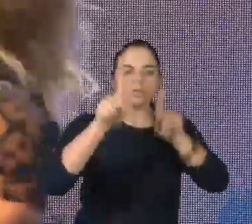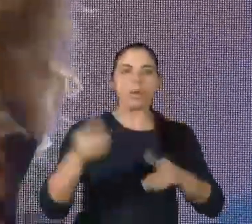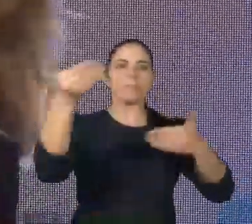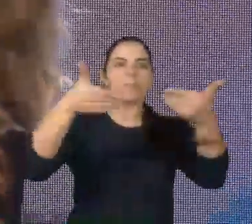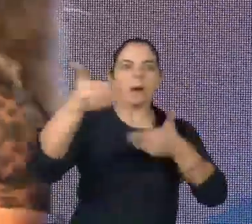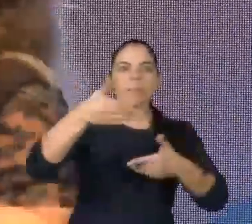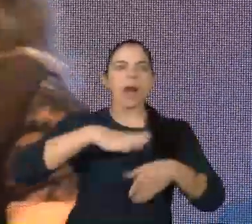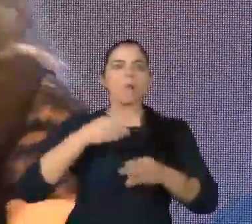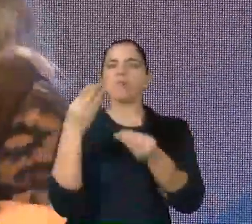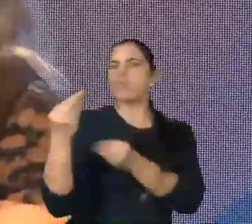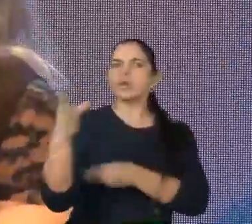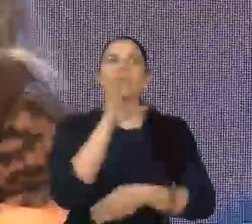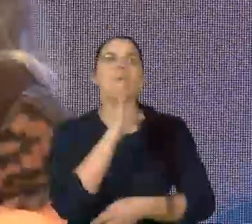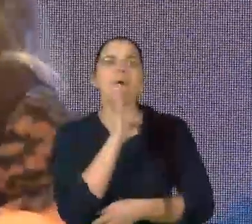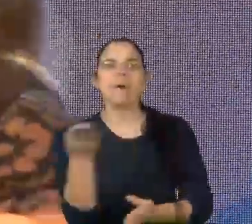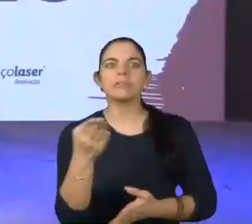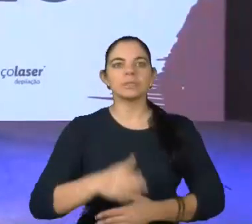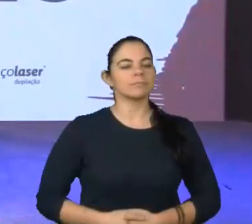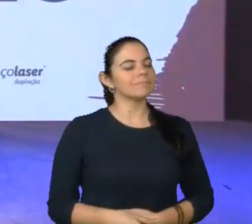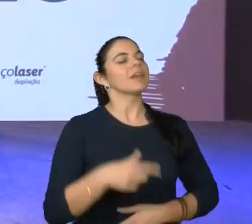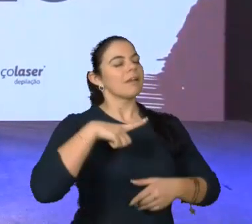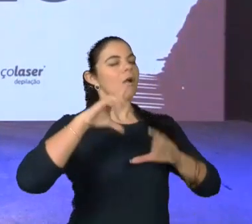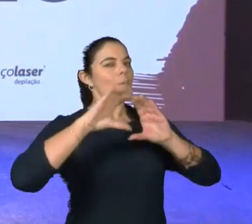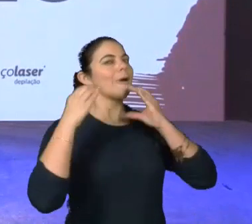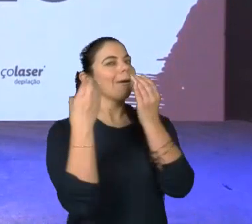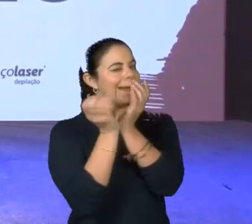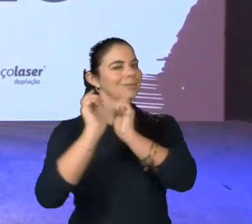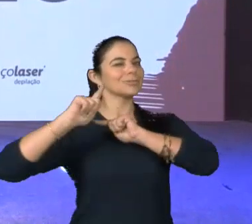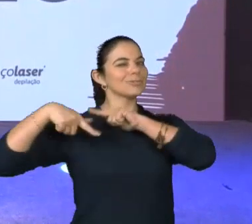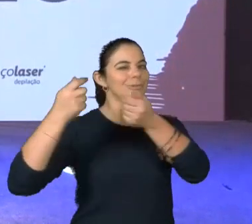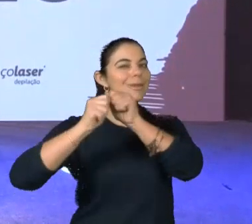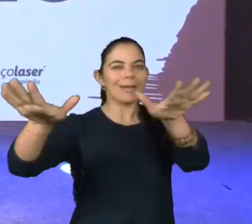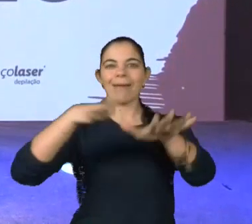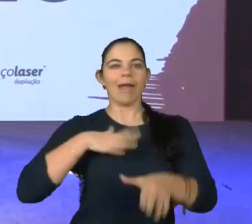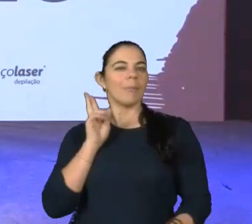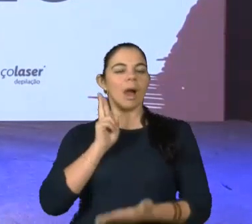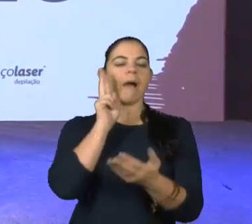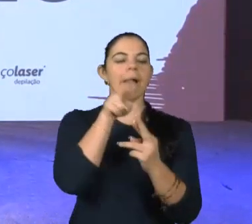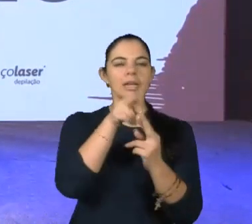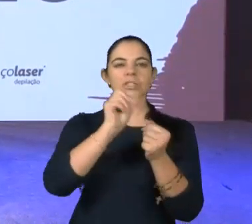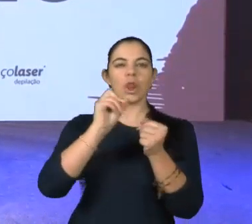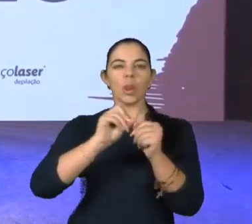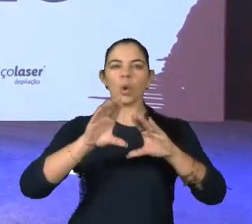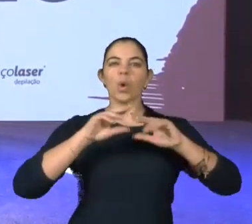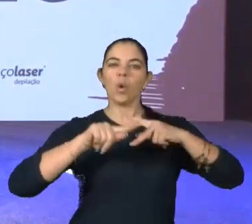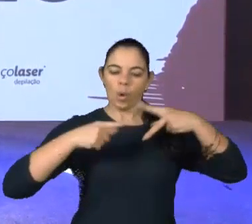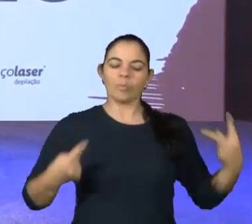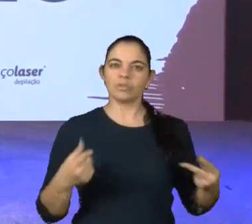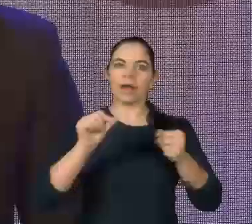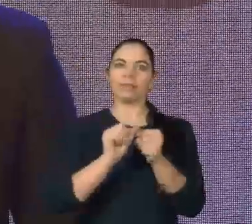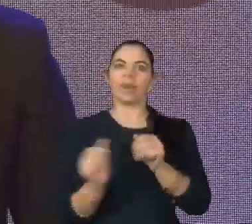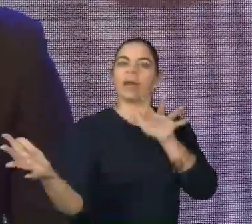e muito, muito conhecimento. O Congresso Genética Não É Destino é uma realização do projeto Cromossomo 21, do projeto